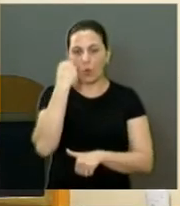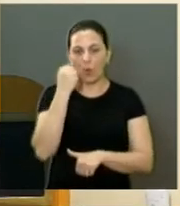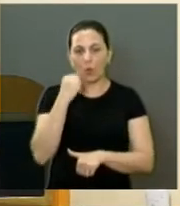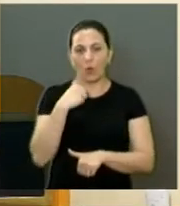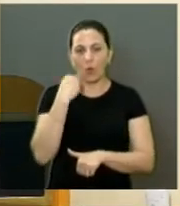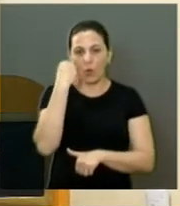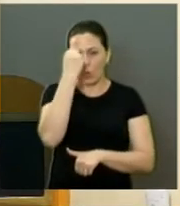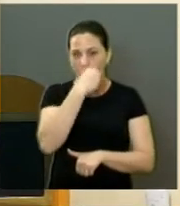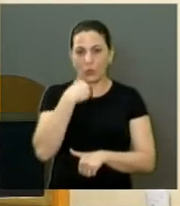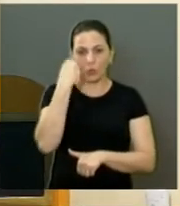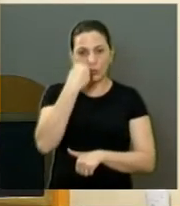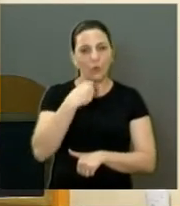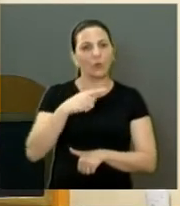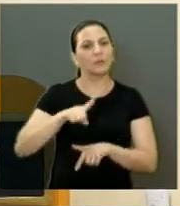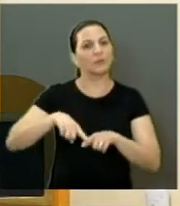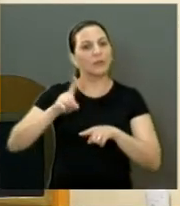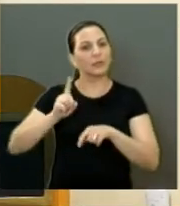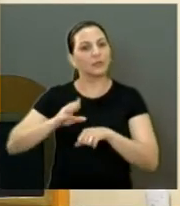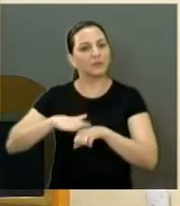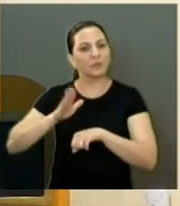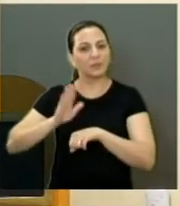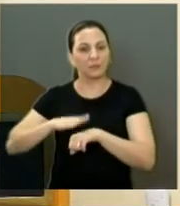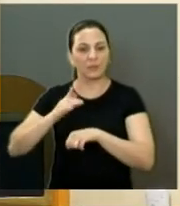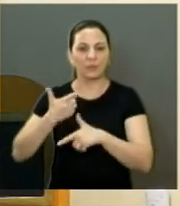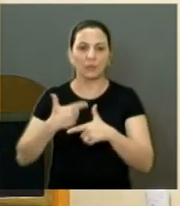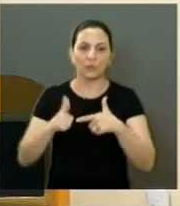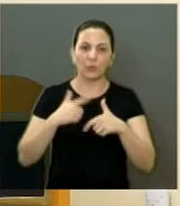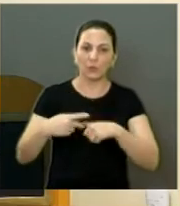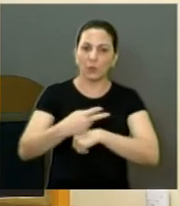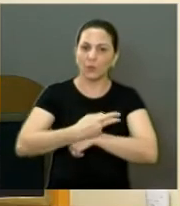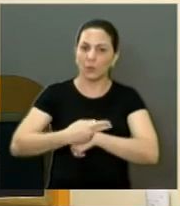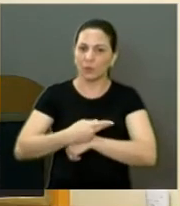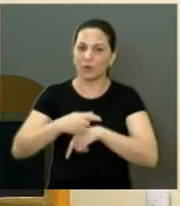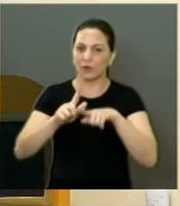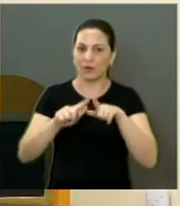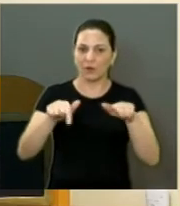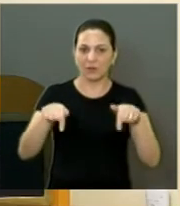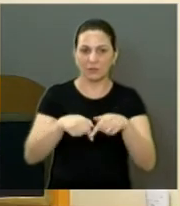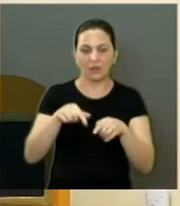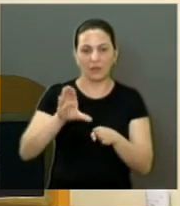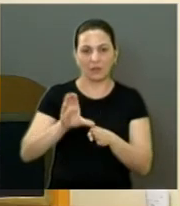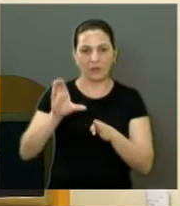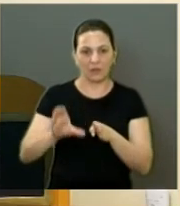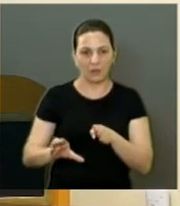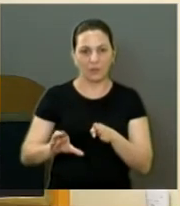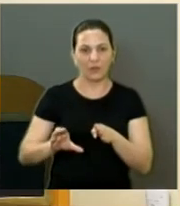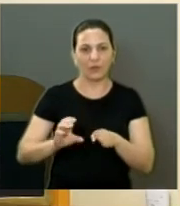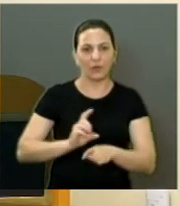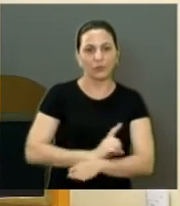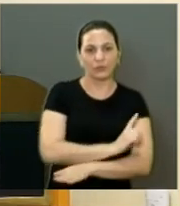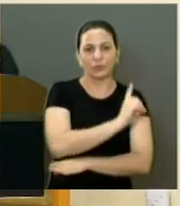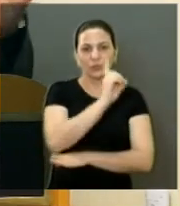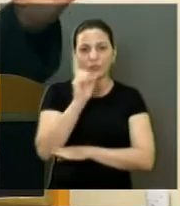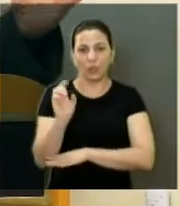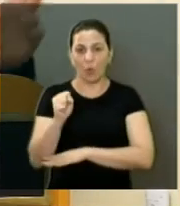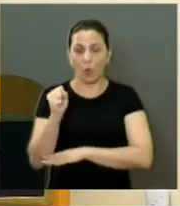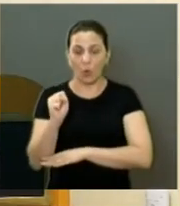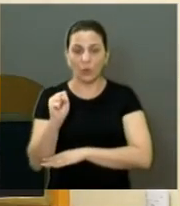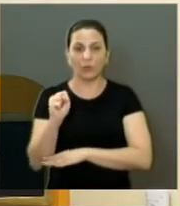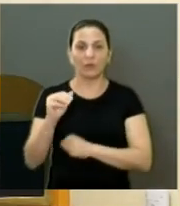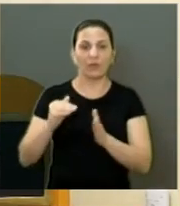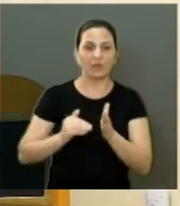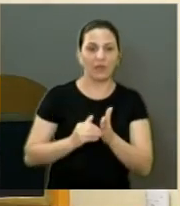dia para sanar os problemas que tanto é procurado aqui no nosso gabinete. Praticamente das oito horas da manhã